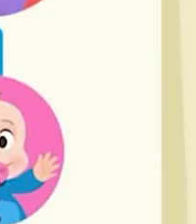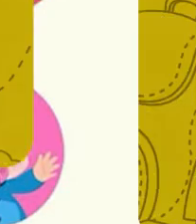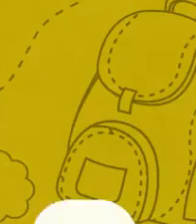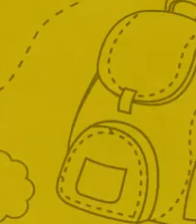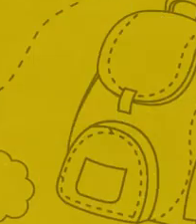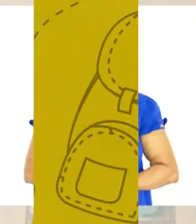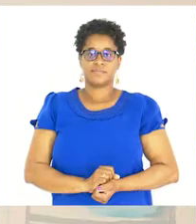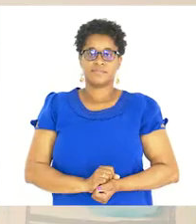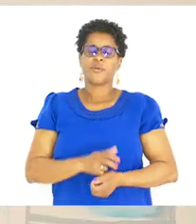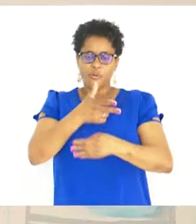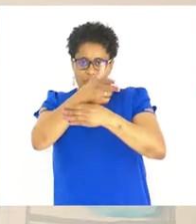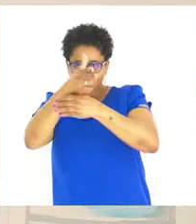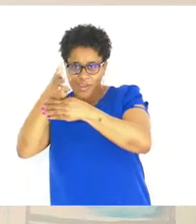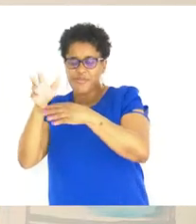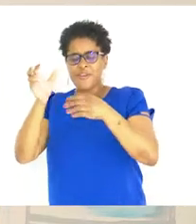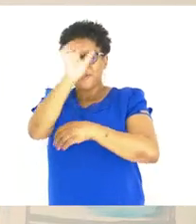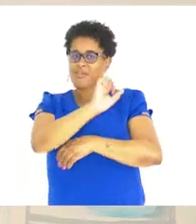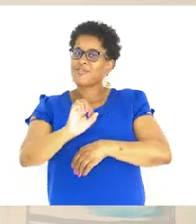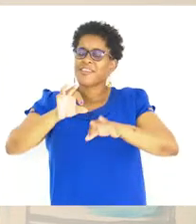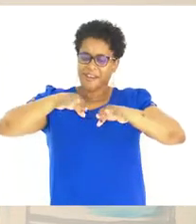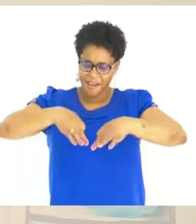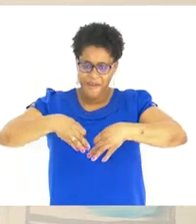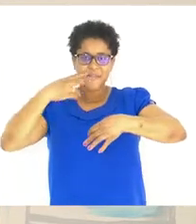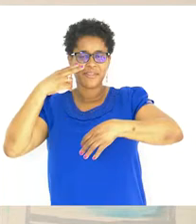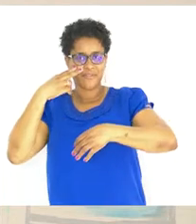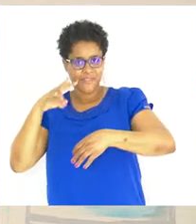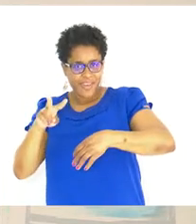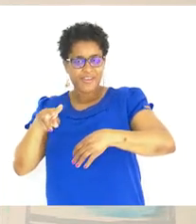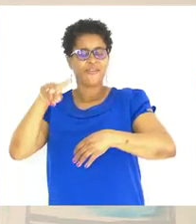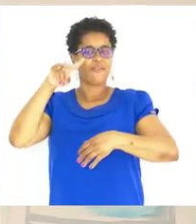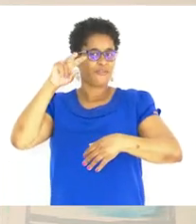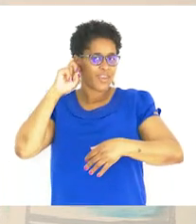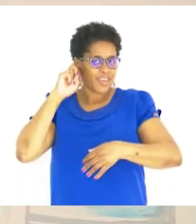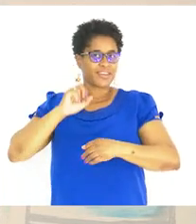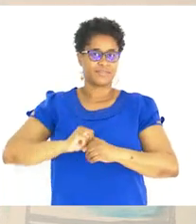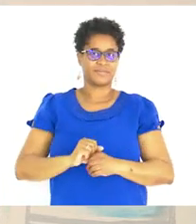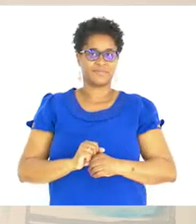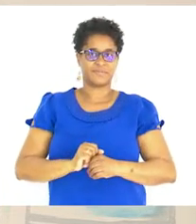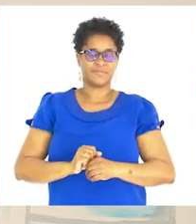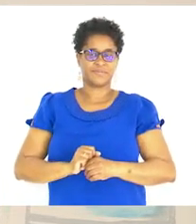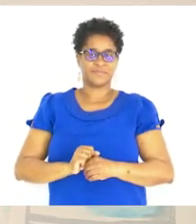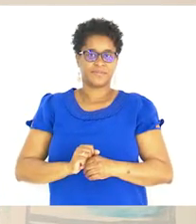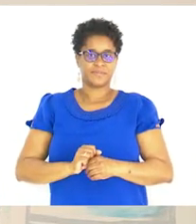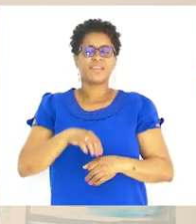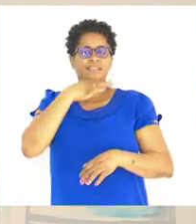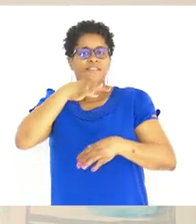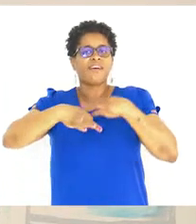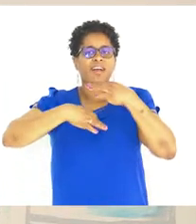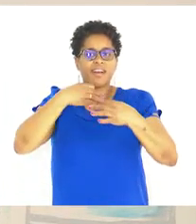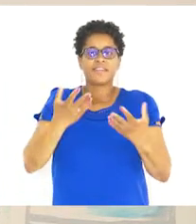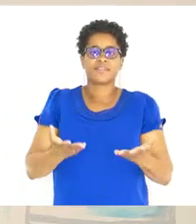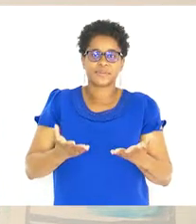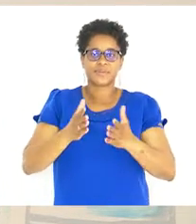O vídeo que vocês acabaram de ver e ouvir Fala